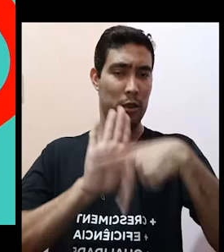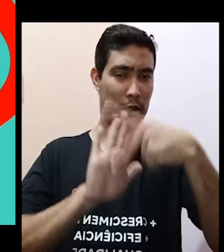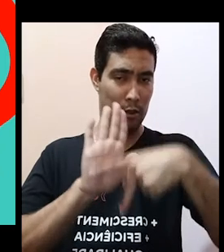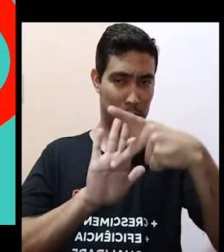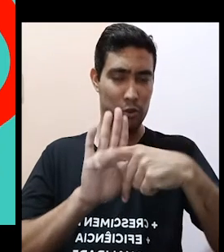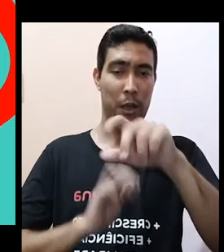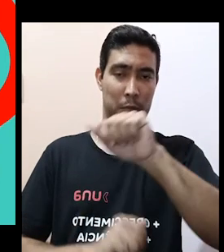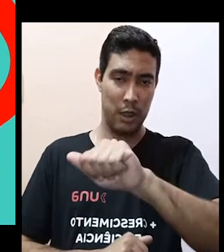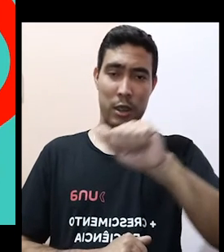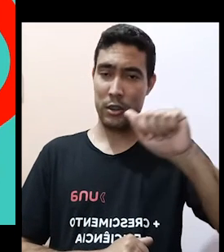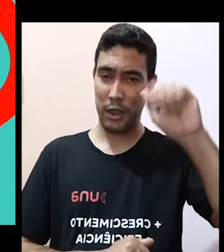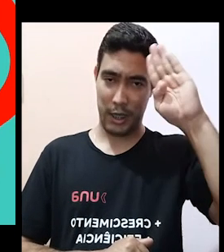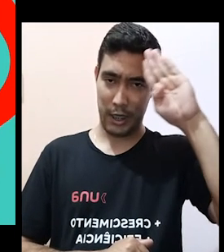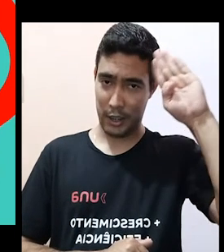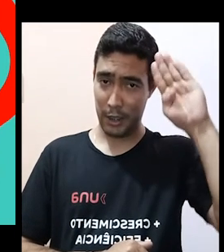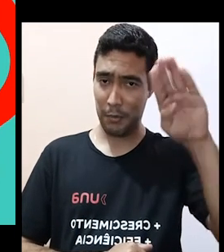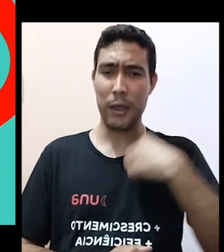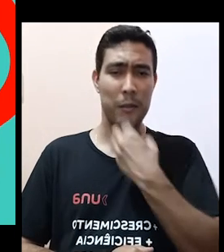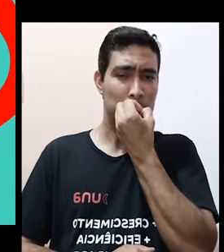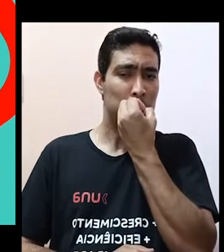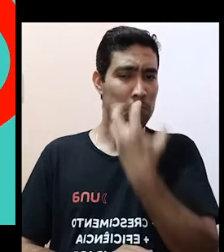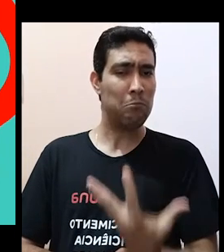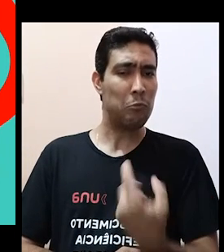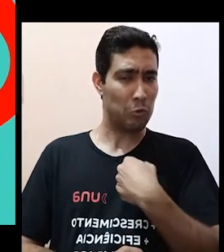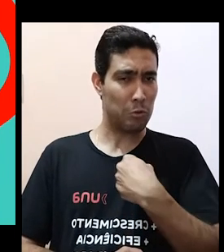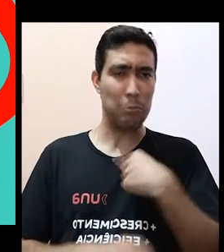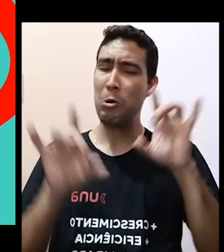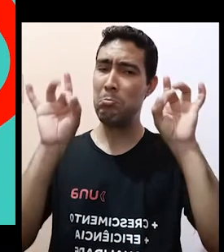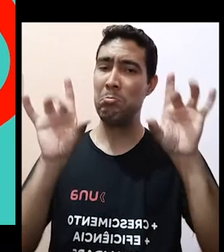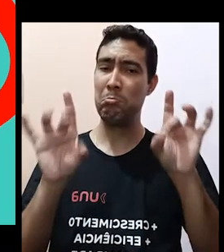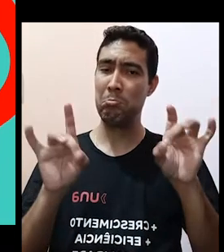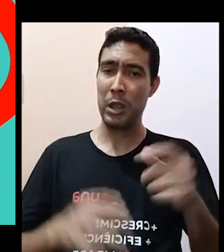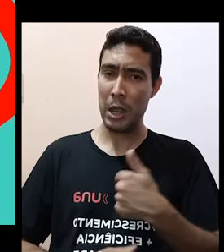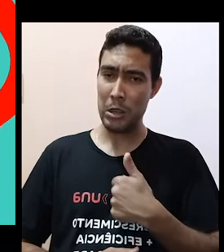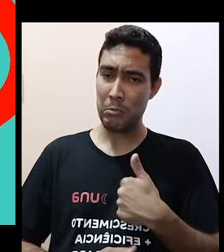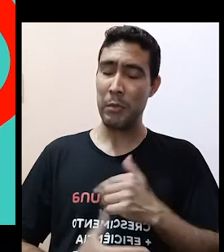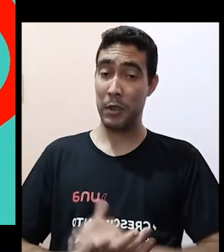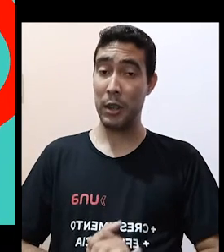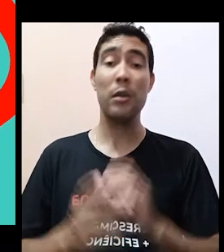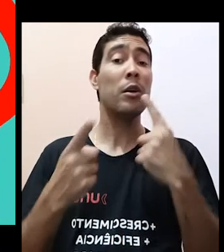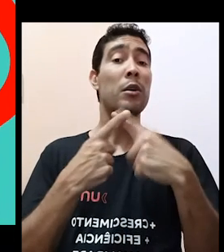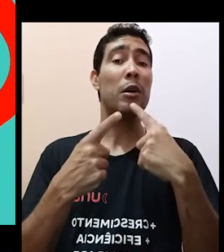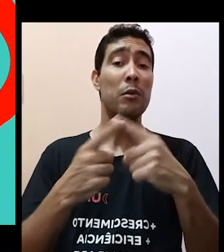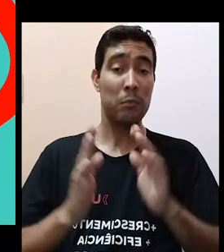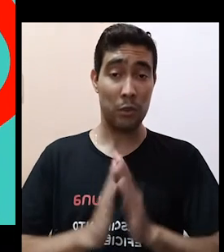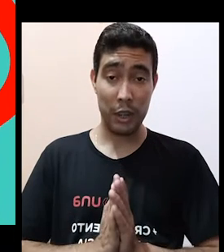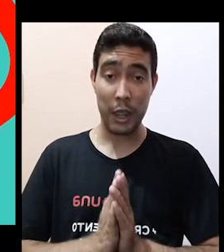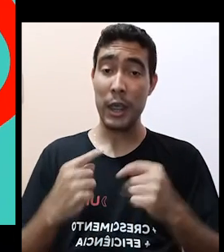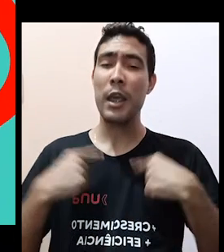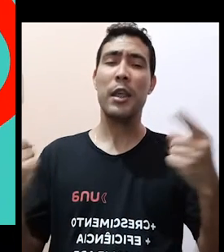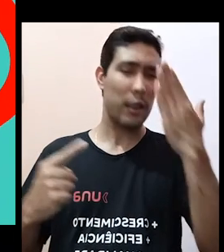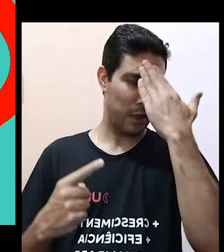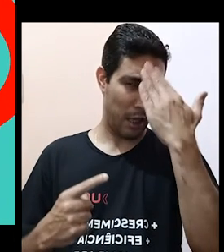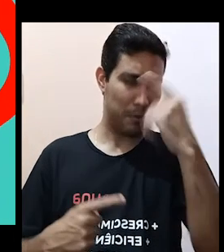Arbitragem Acadêmica tem sido um grande privilégio, pois, por mais que tenhamos a